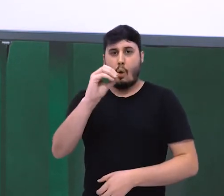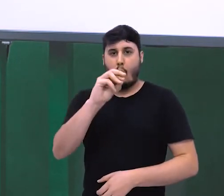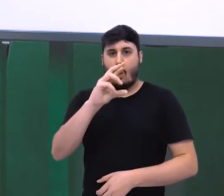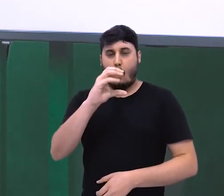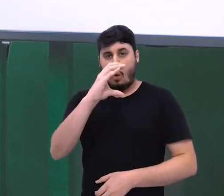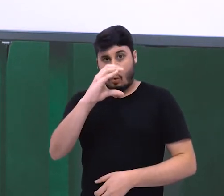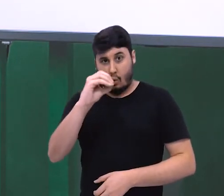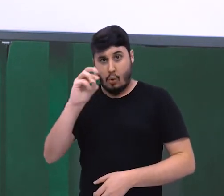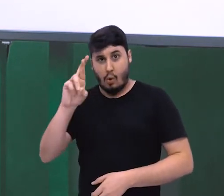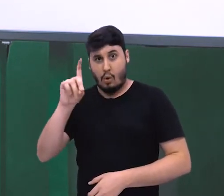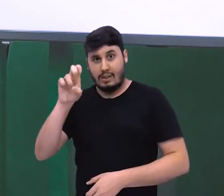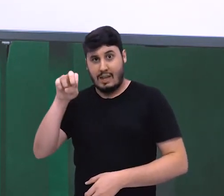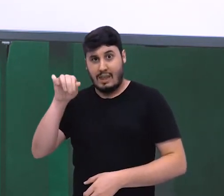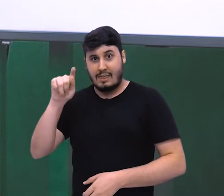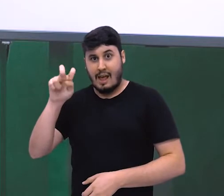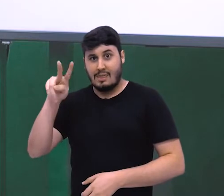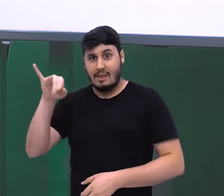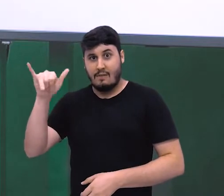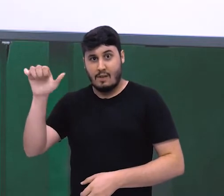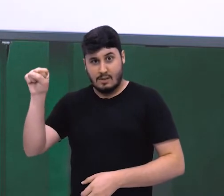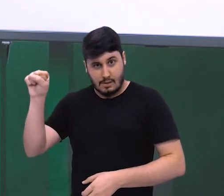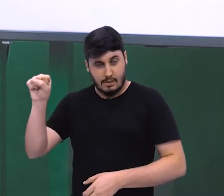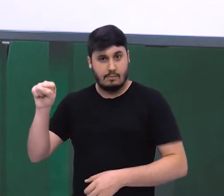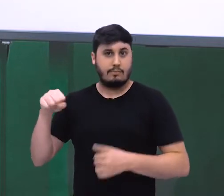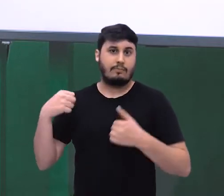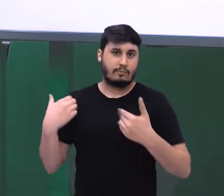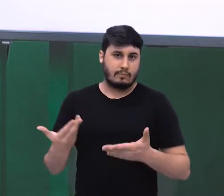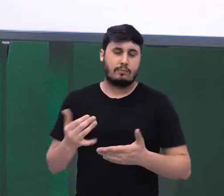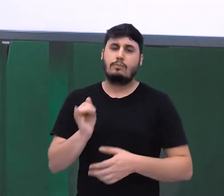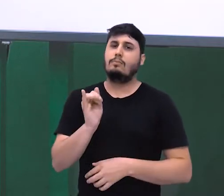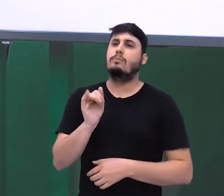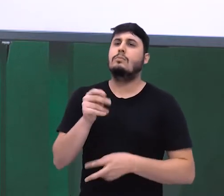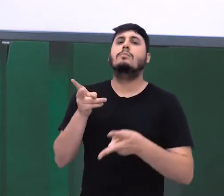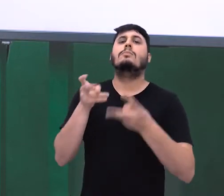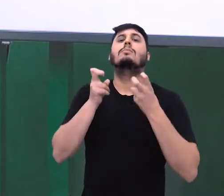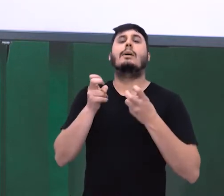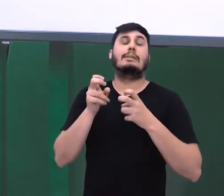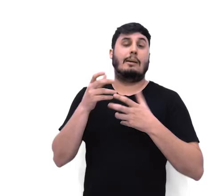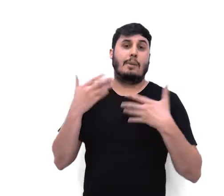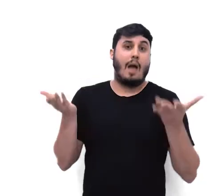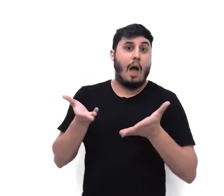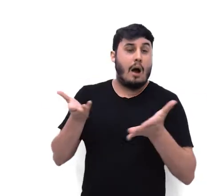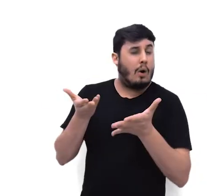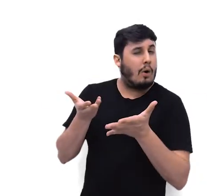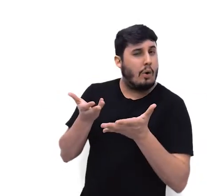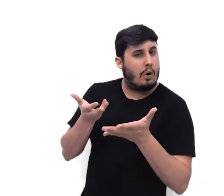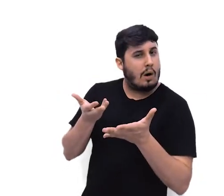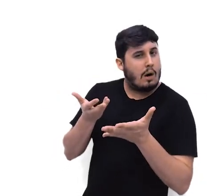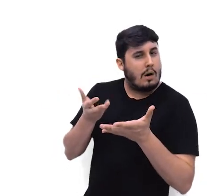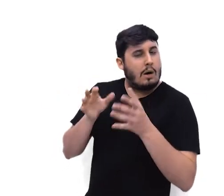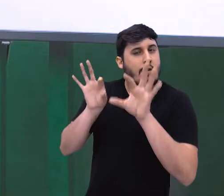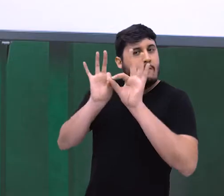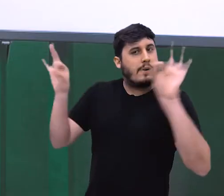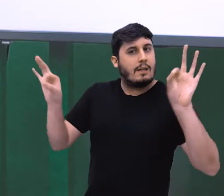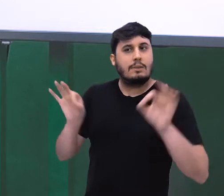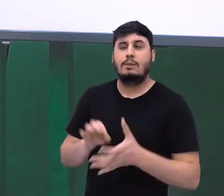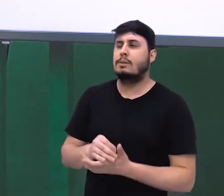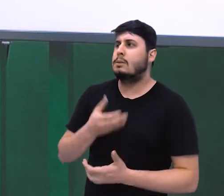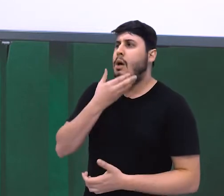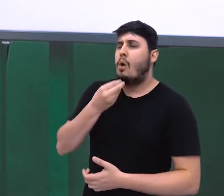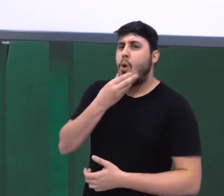com a outra perspectiva. Observem nessa primeira oração. Ele abriu a porta da sala.